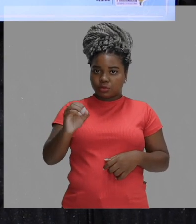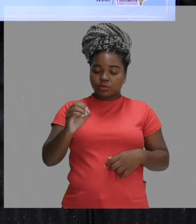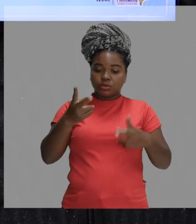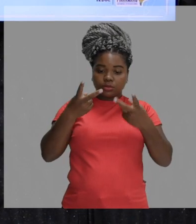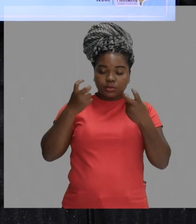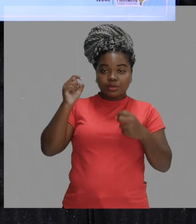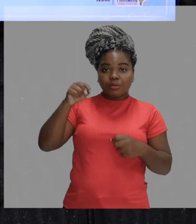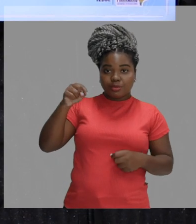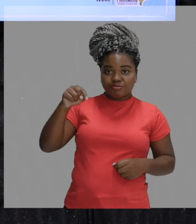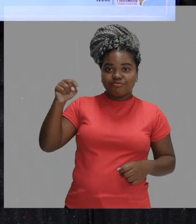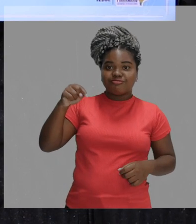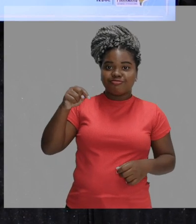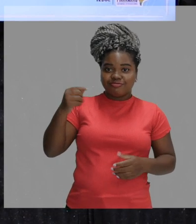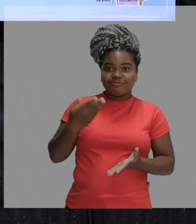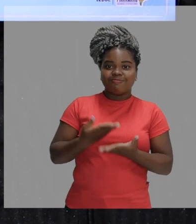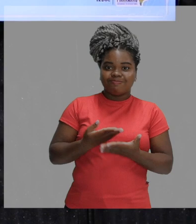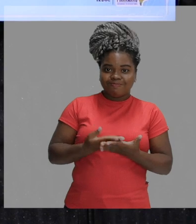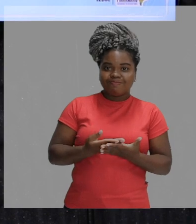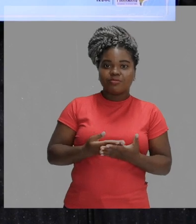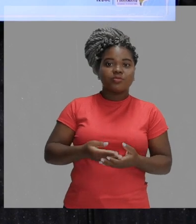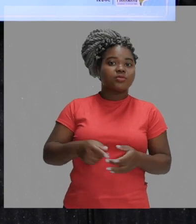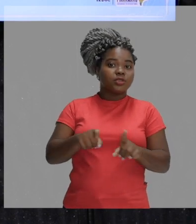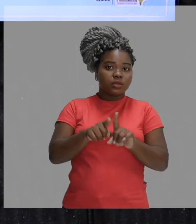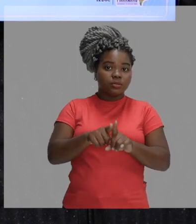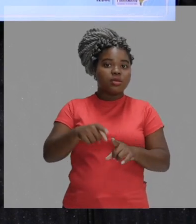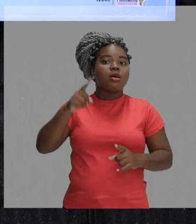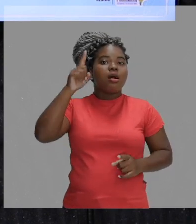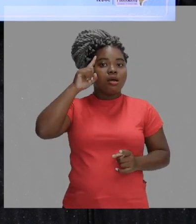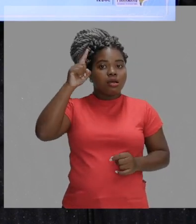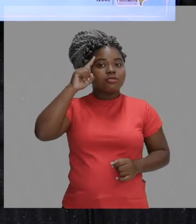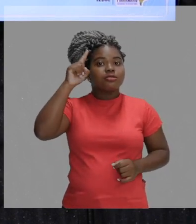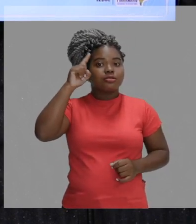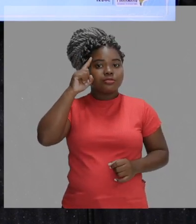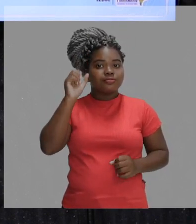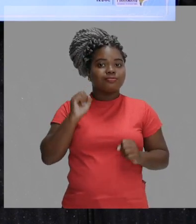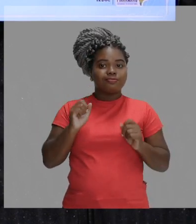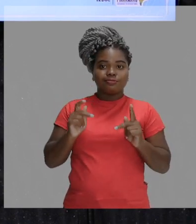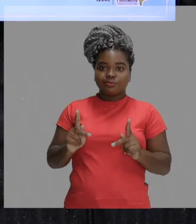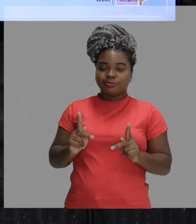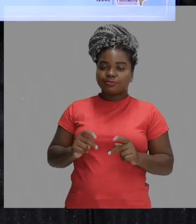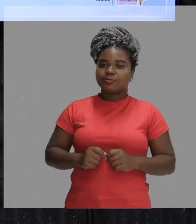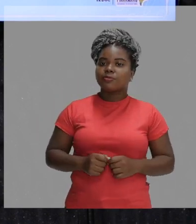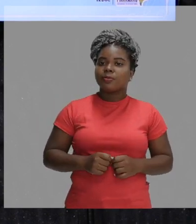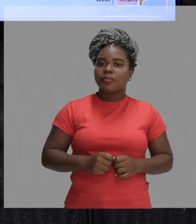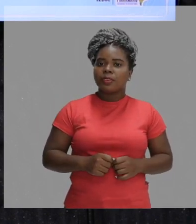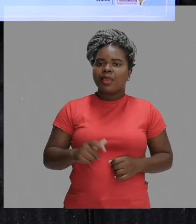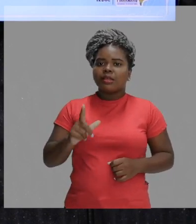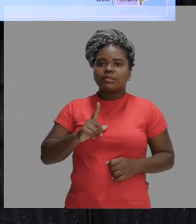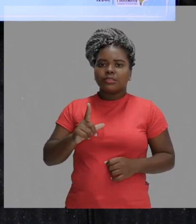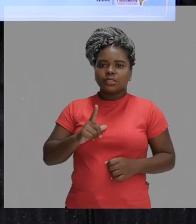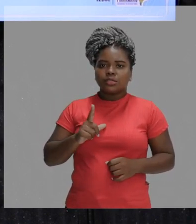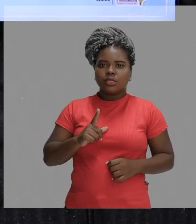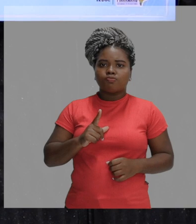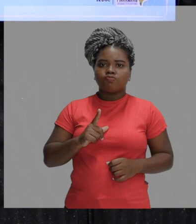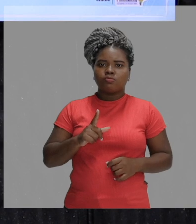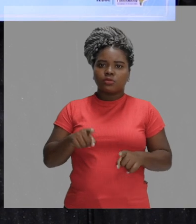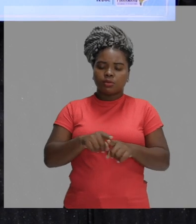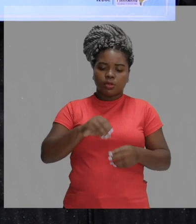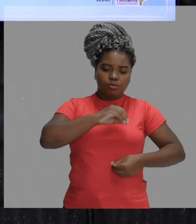no nosso dia a dia. Ok? Existem também substâncias